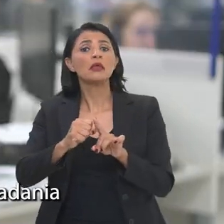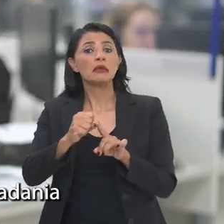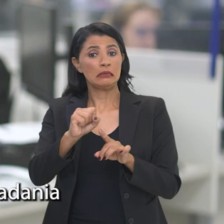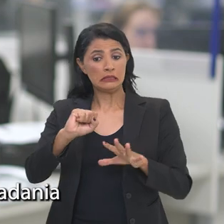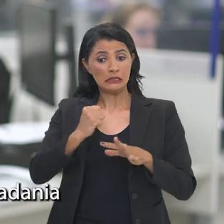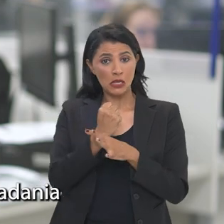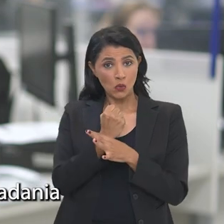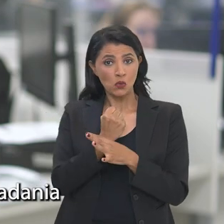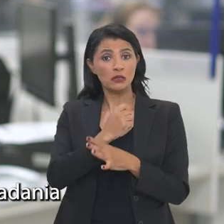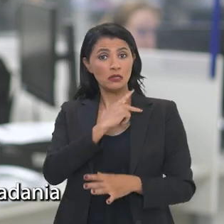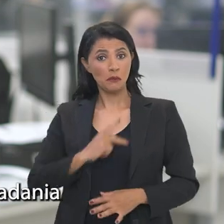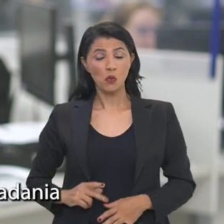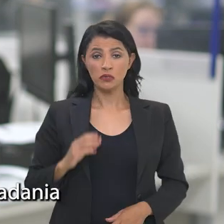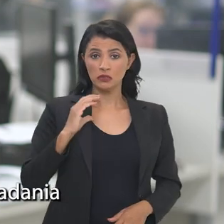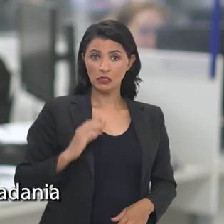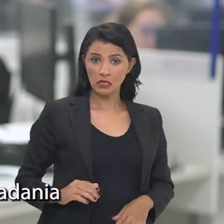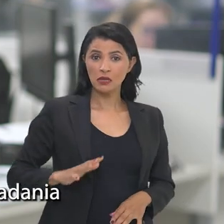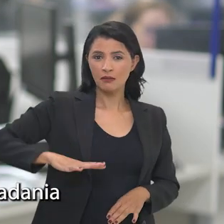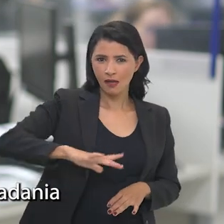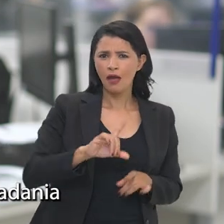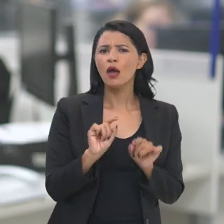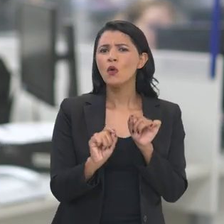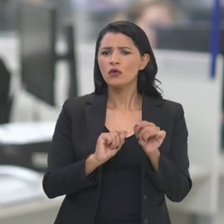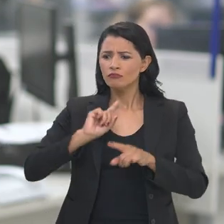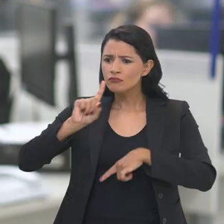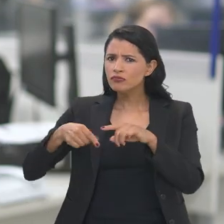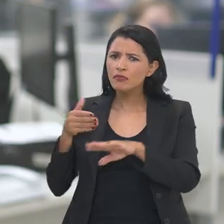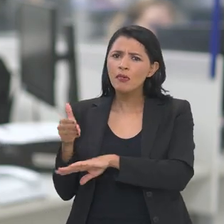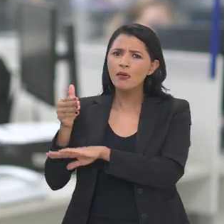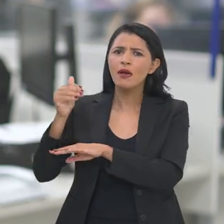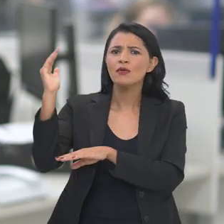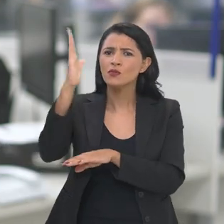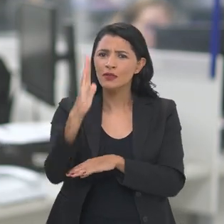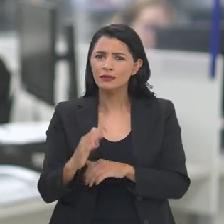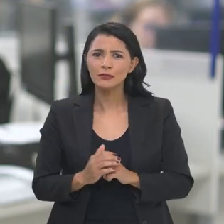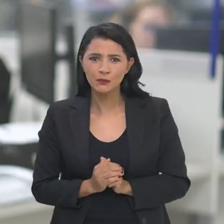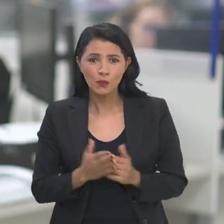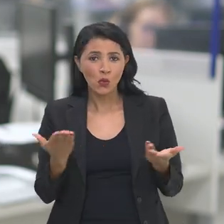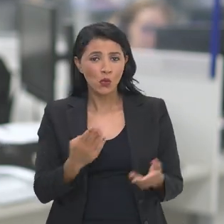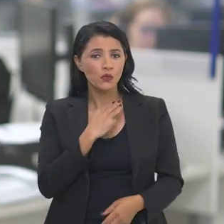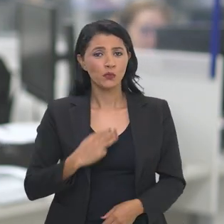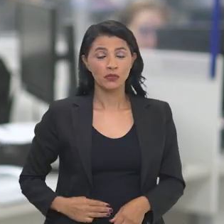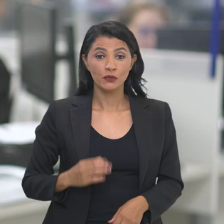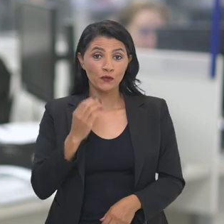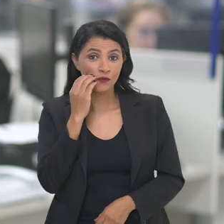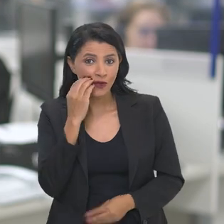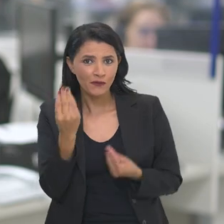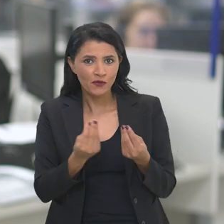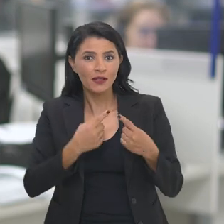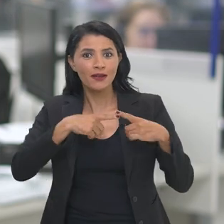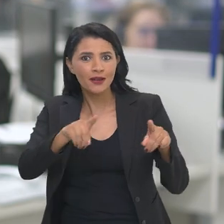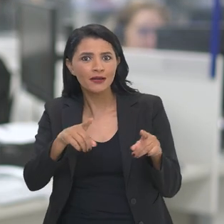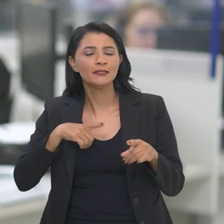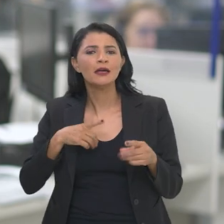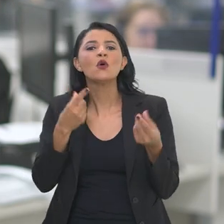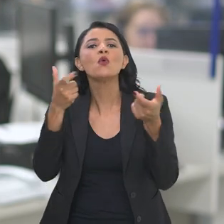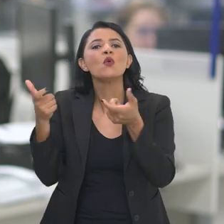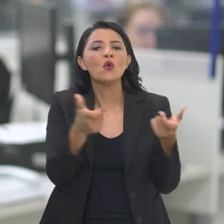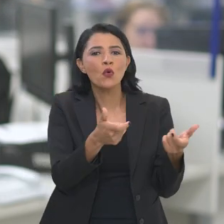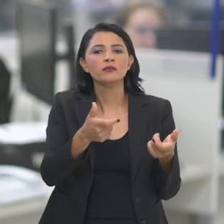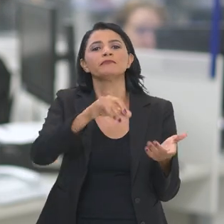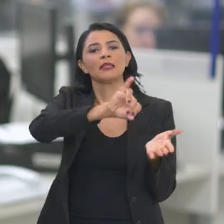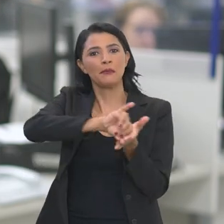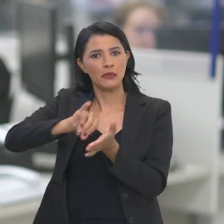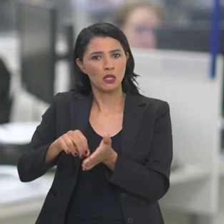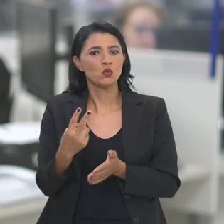O Programa Nacional de Segurança Pública com Cidadania avança pelos territórios do Brasil. Hoje, o ministro Flávio Dino lança o